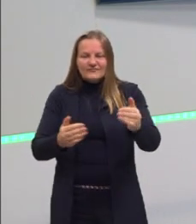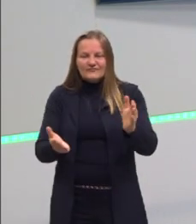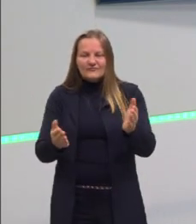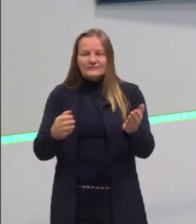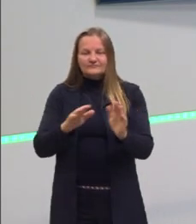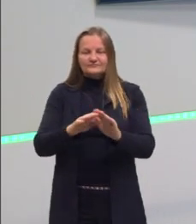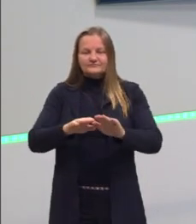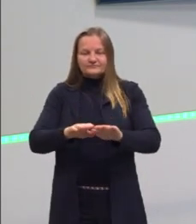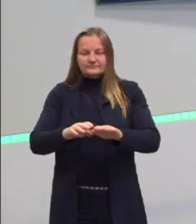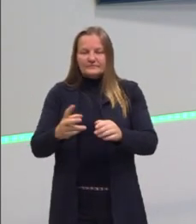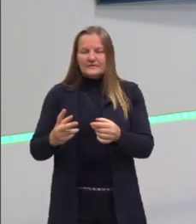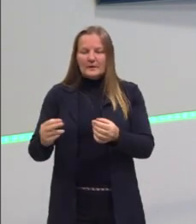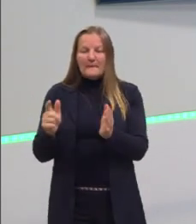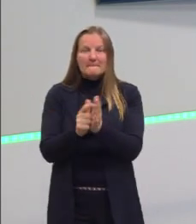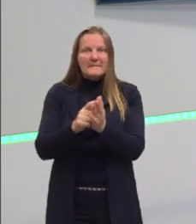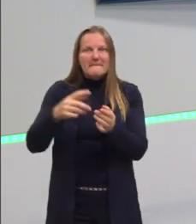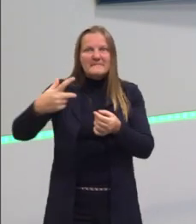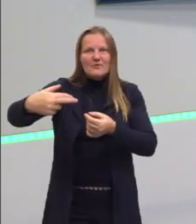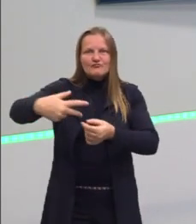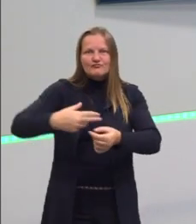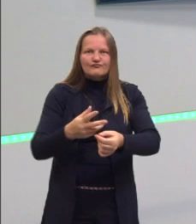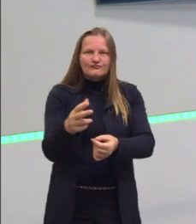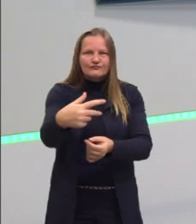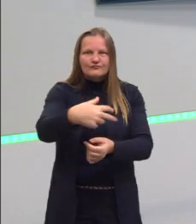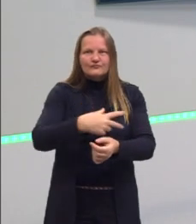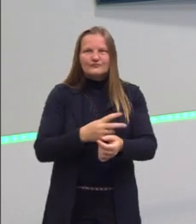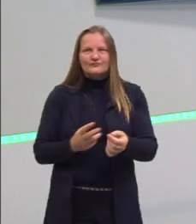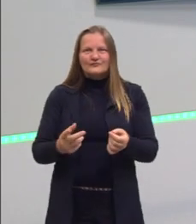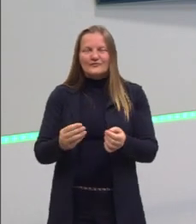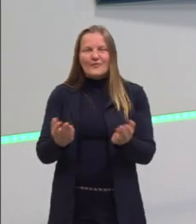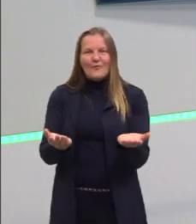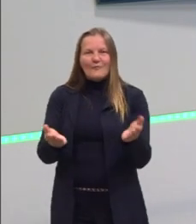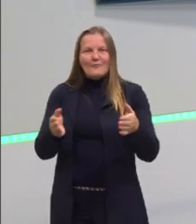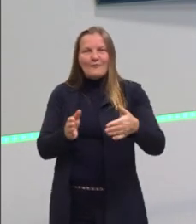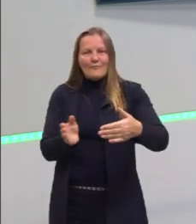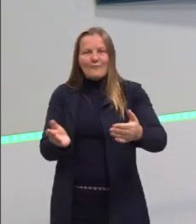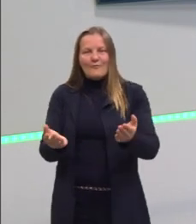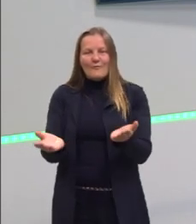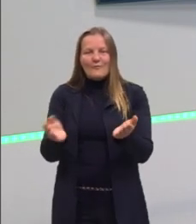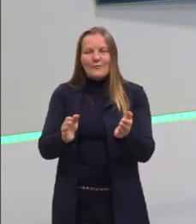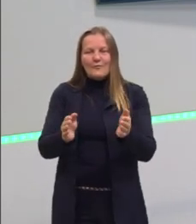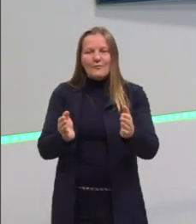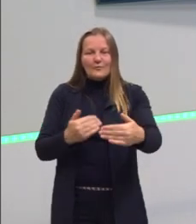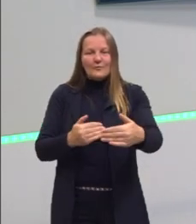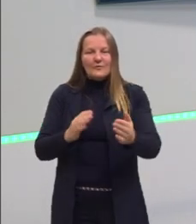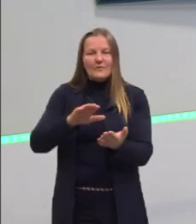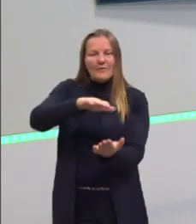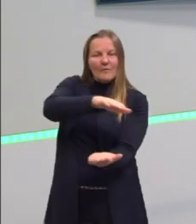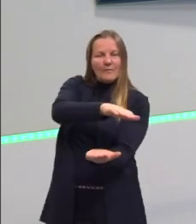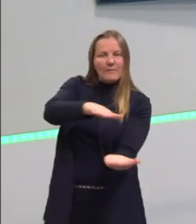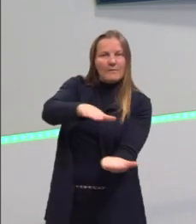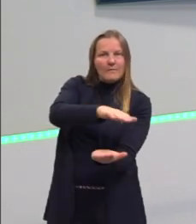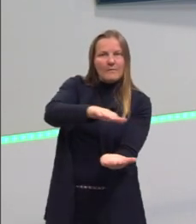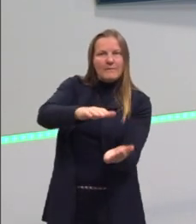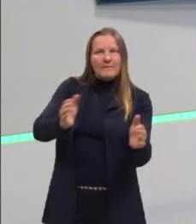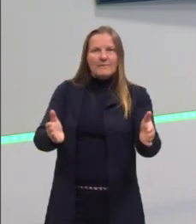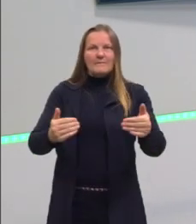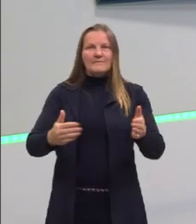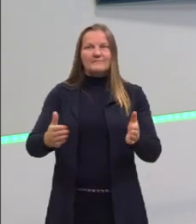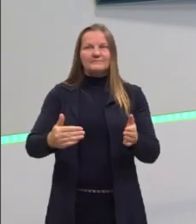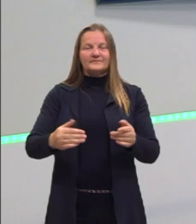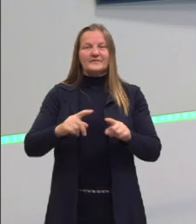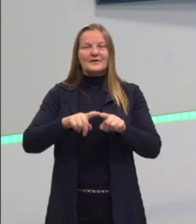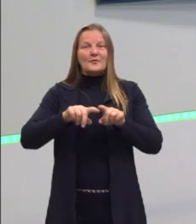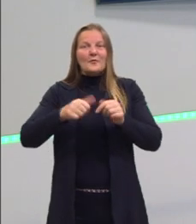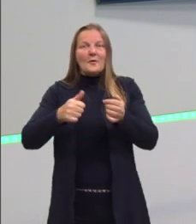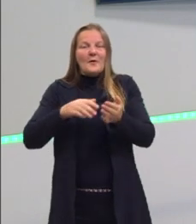numa folha de papel e depois recorta e faz a dobradura até chegar no formato do cubo. Aquele formato onde sai